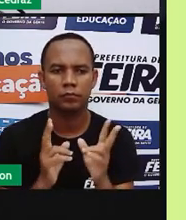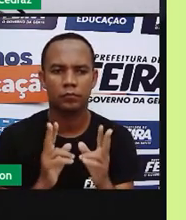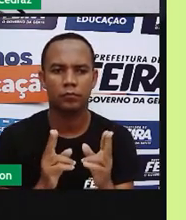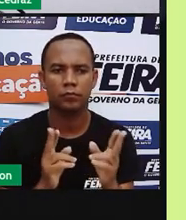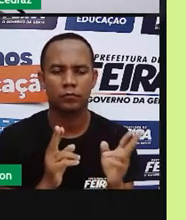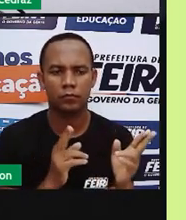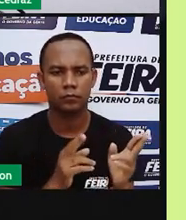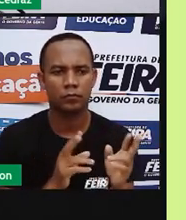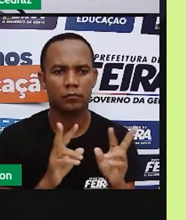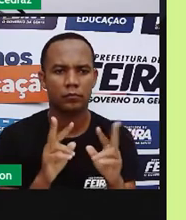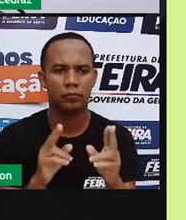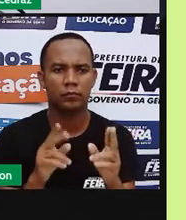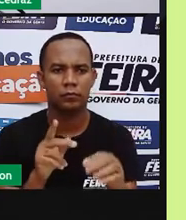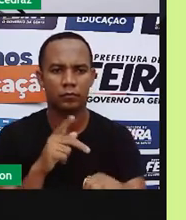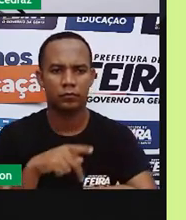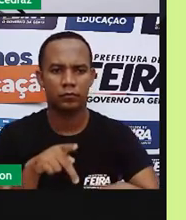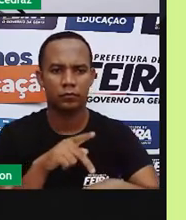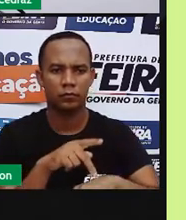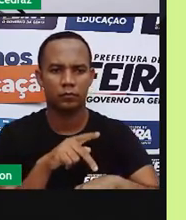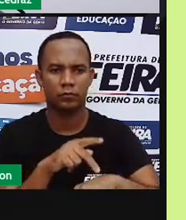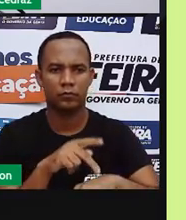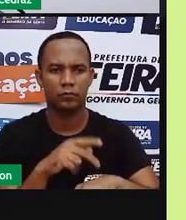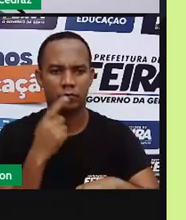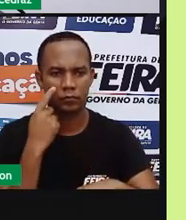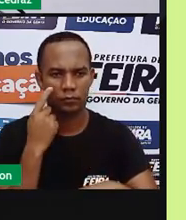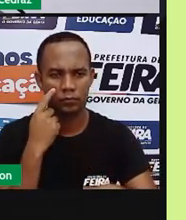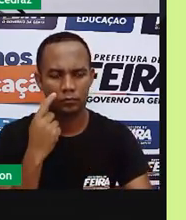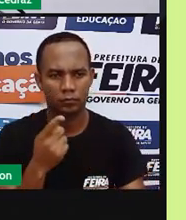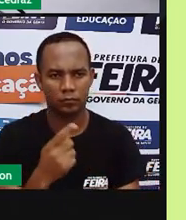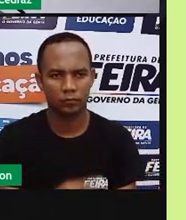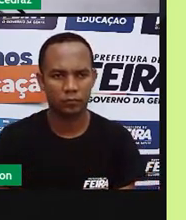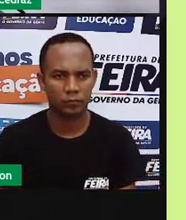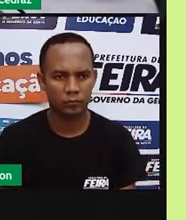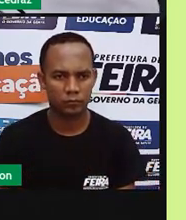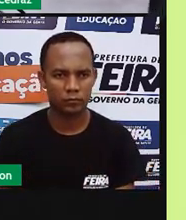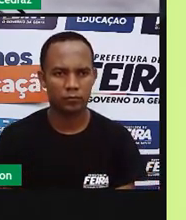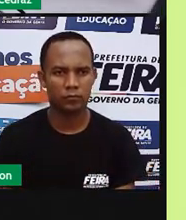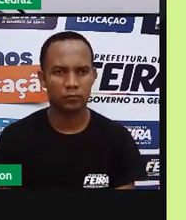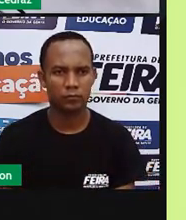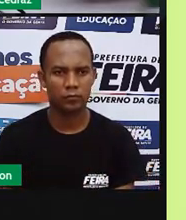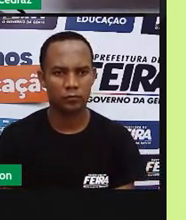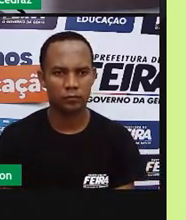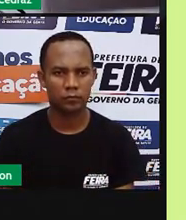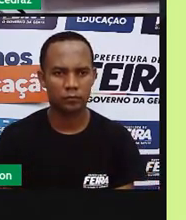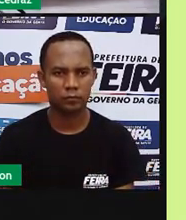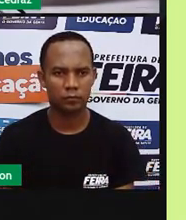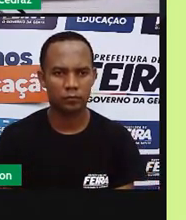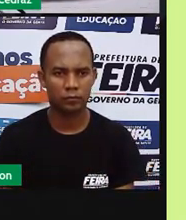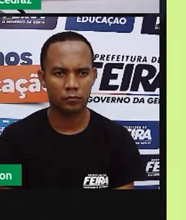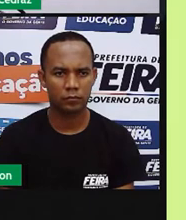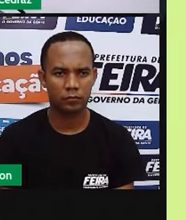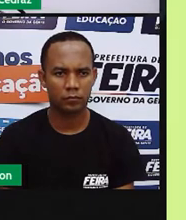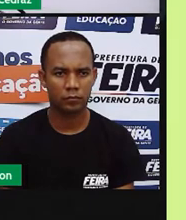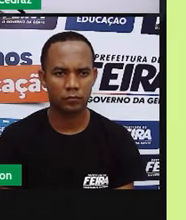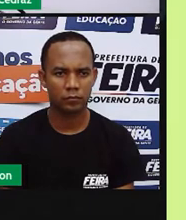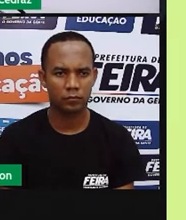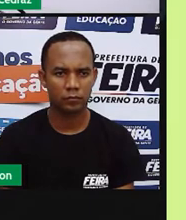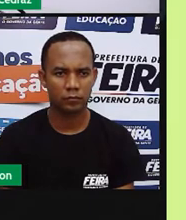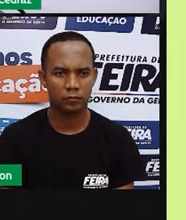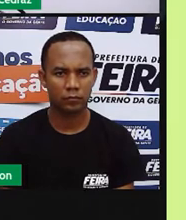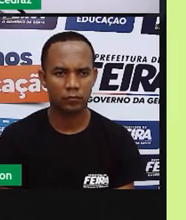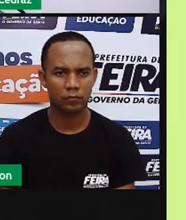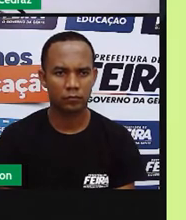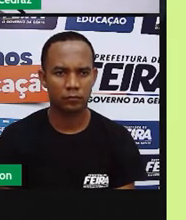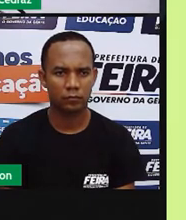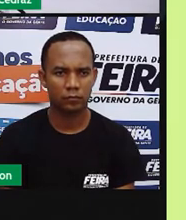africana. A primeira coisa que você vai fazer é isso aqui. Ó, você vai pegar as tiras coloridas,